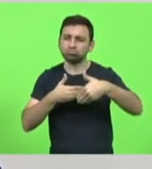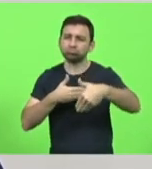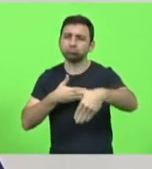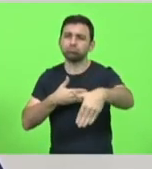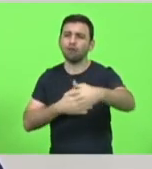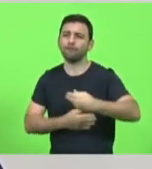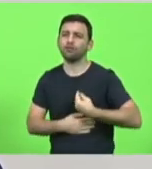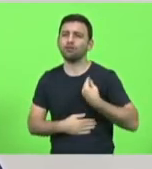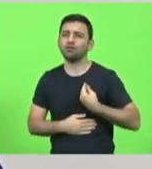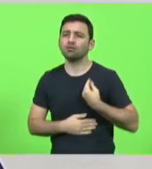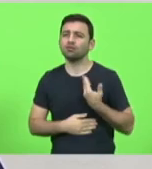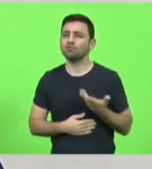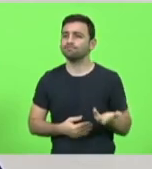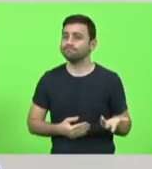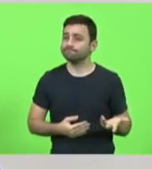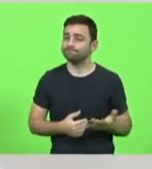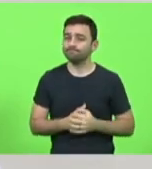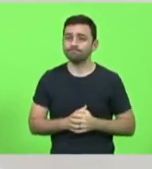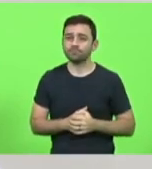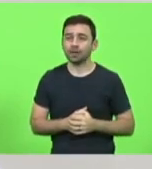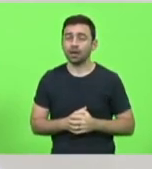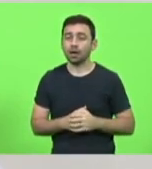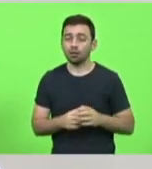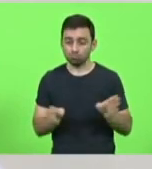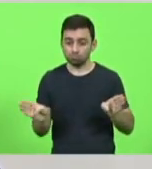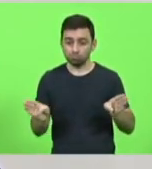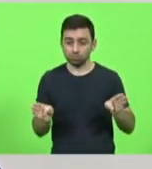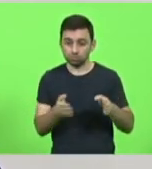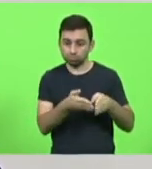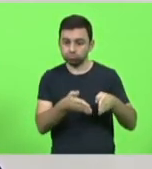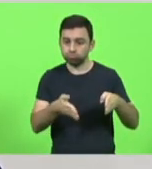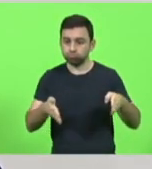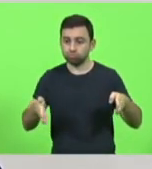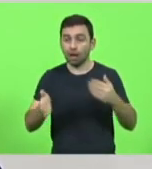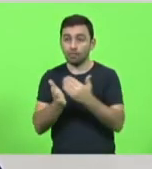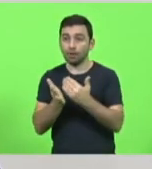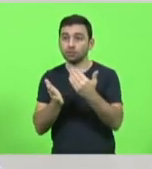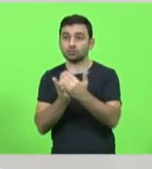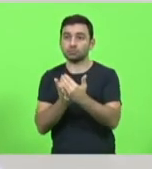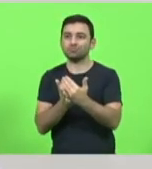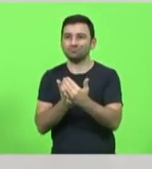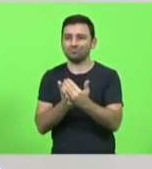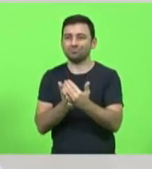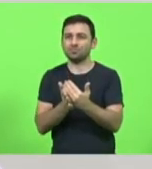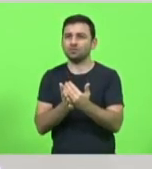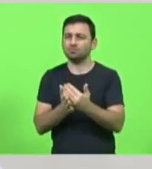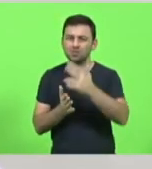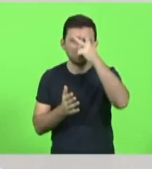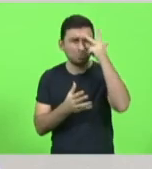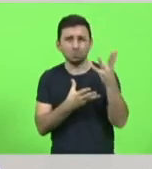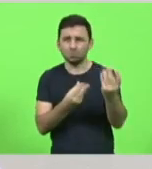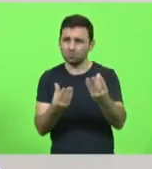o período da contaminação, mas que ficam com sequelas, inúmeras pessoas.